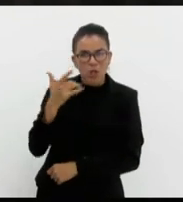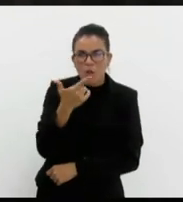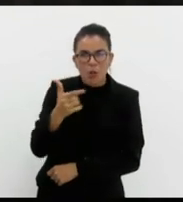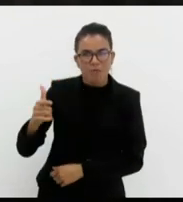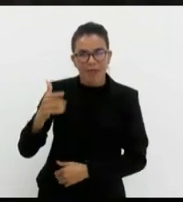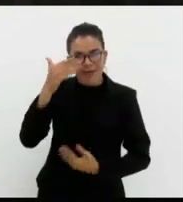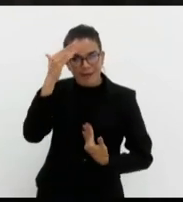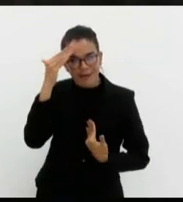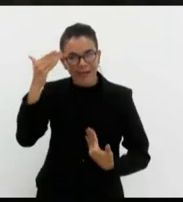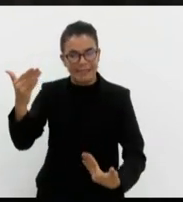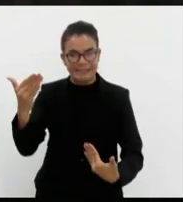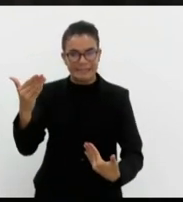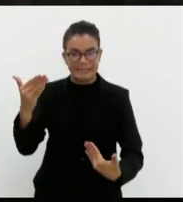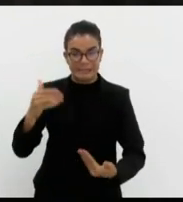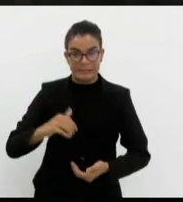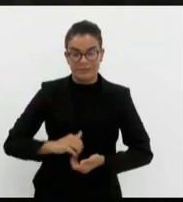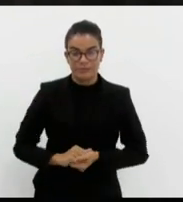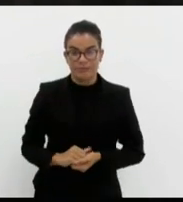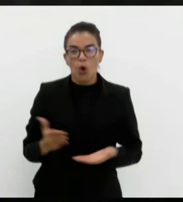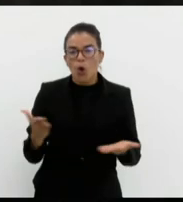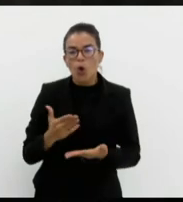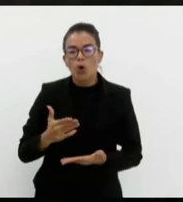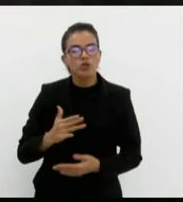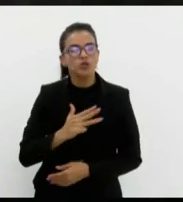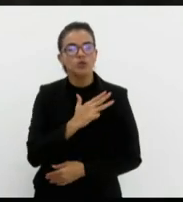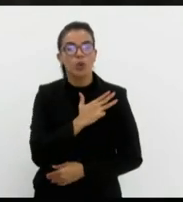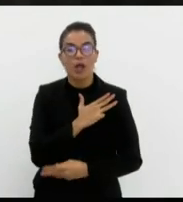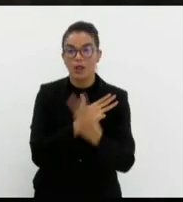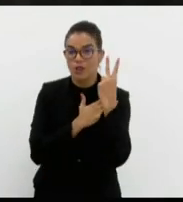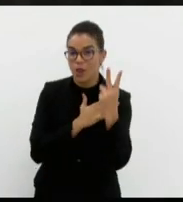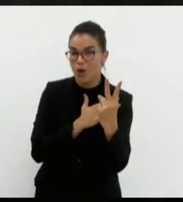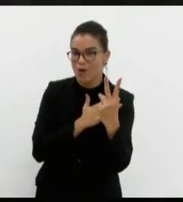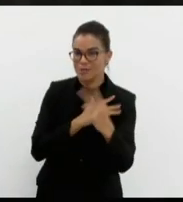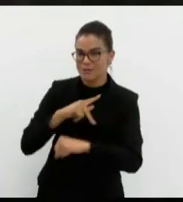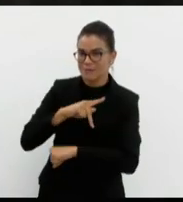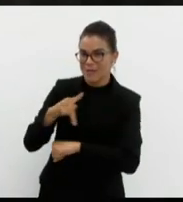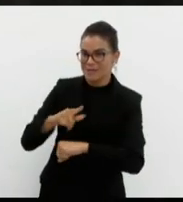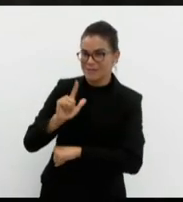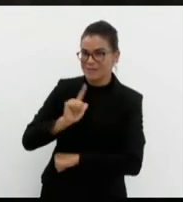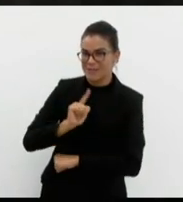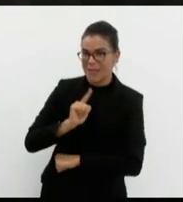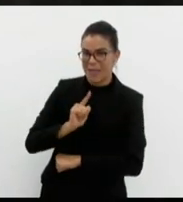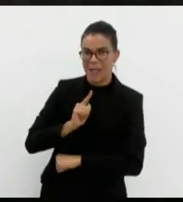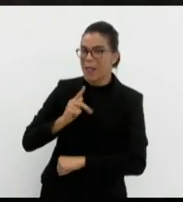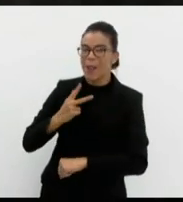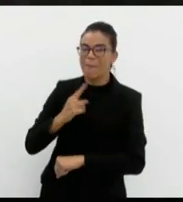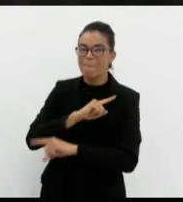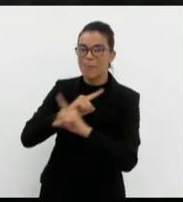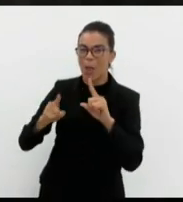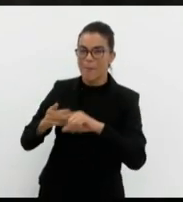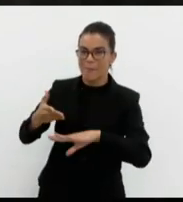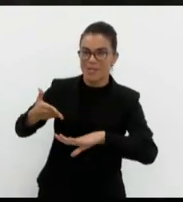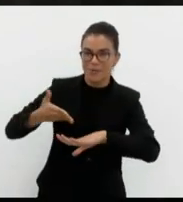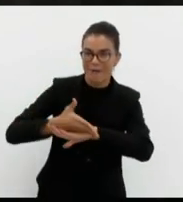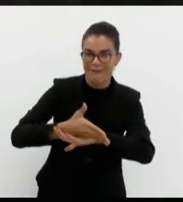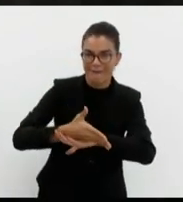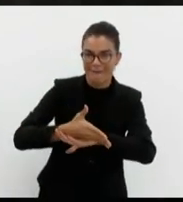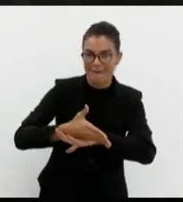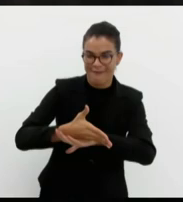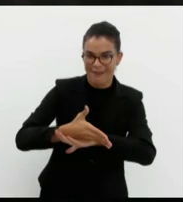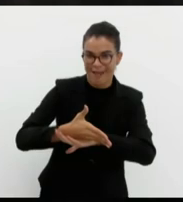do que isso hoje o Lula tem dois países que ele não pode verdadeiramente